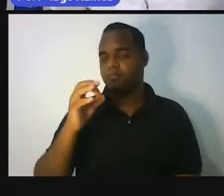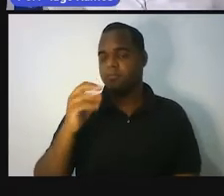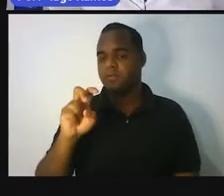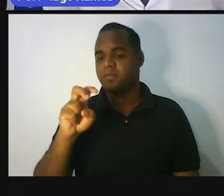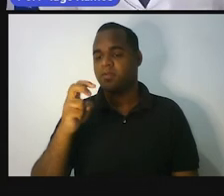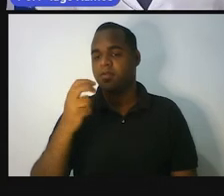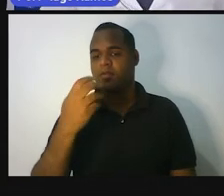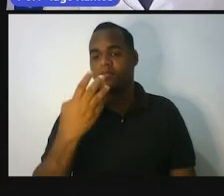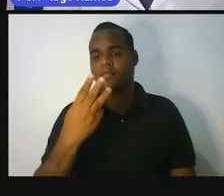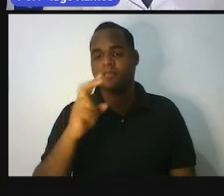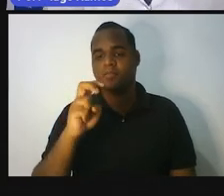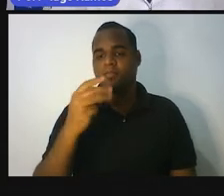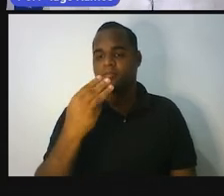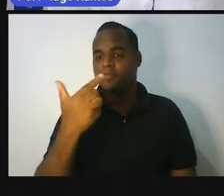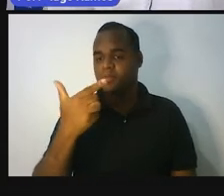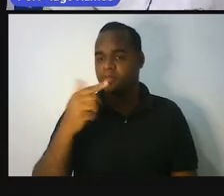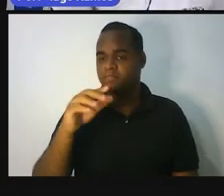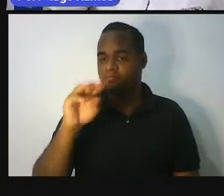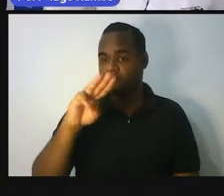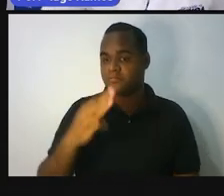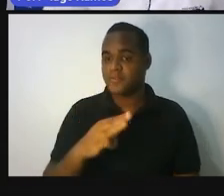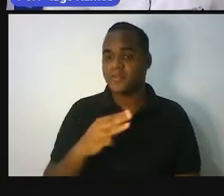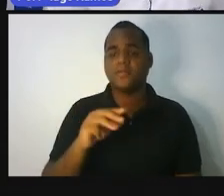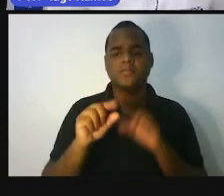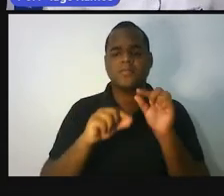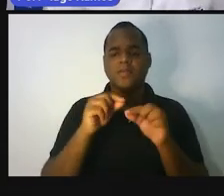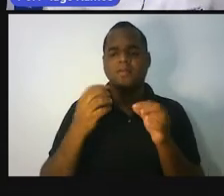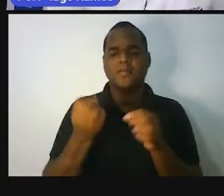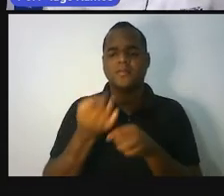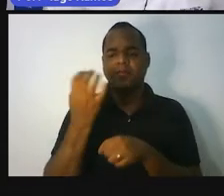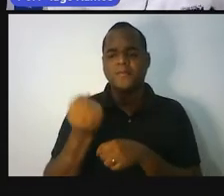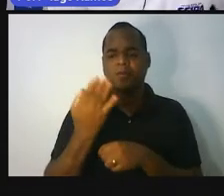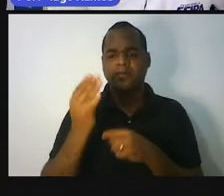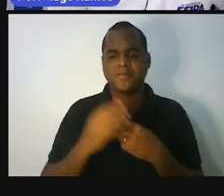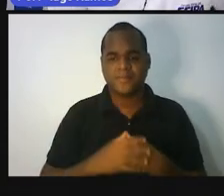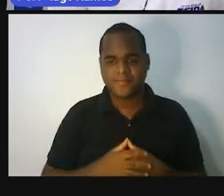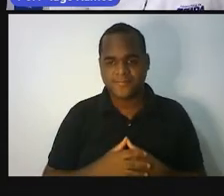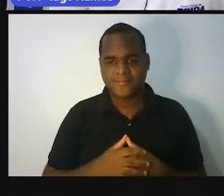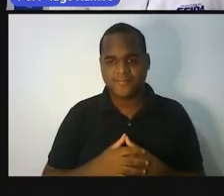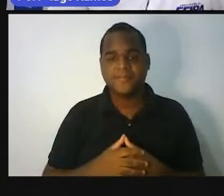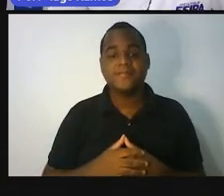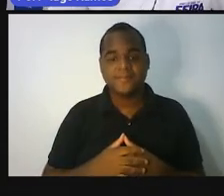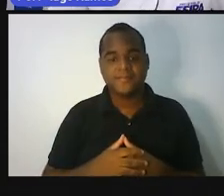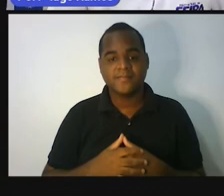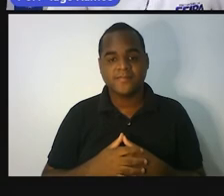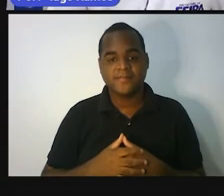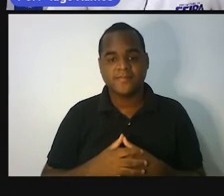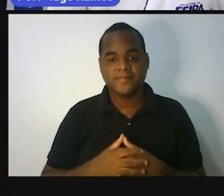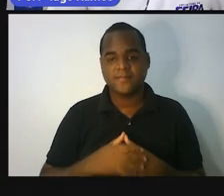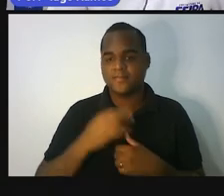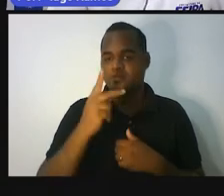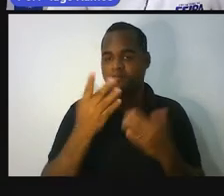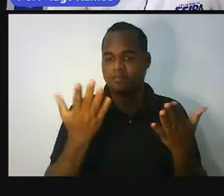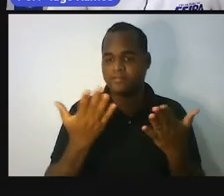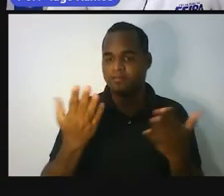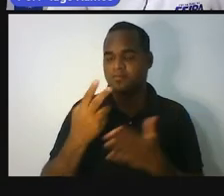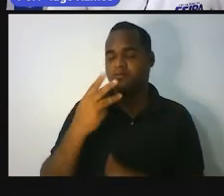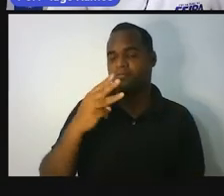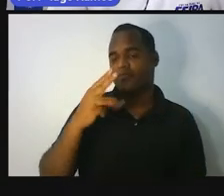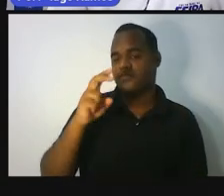milhões? Isso vale quanto mesmo? Aí, o que é você vai fazer? Você vai pegar o 35